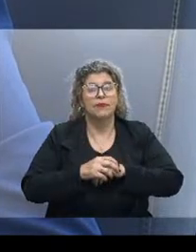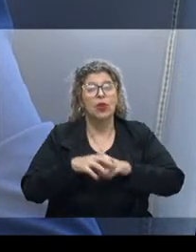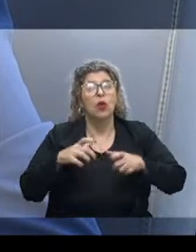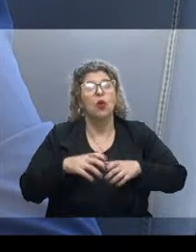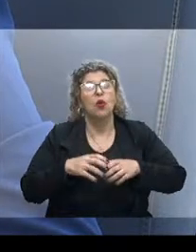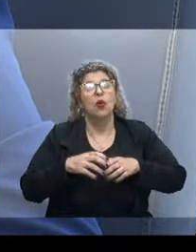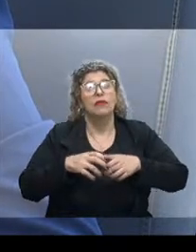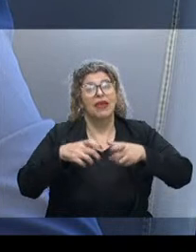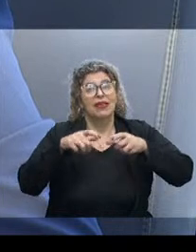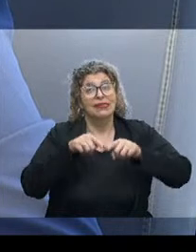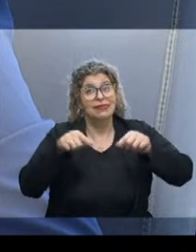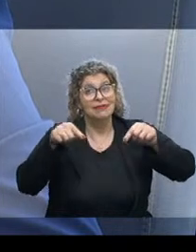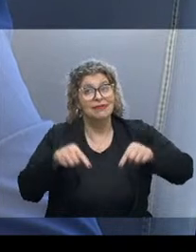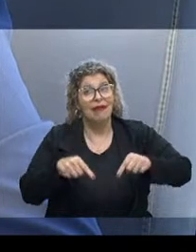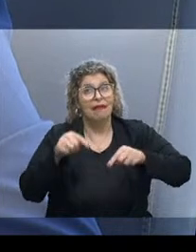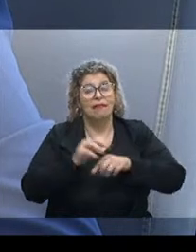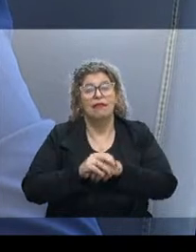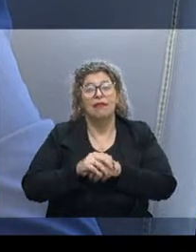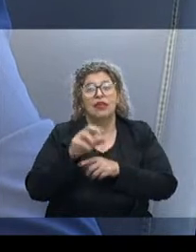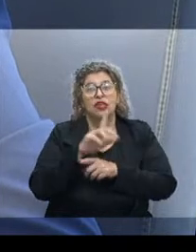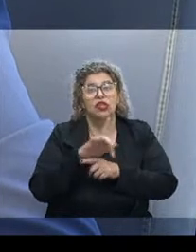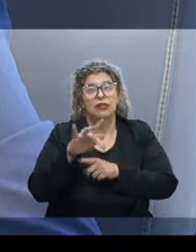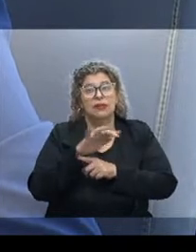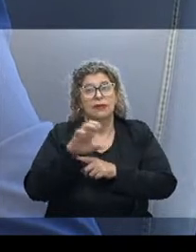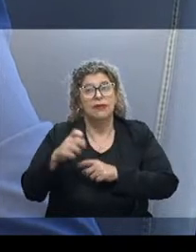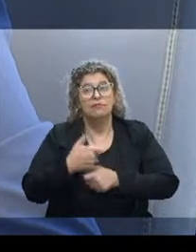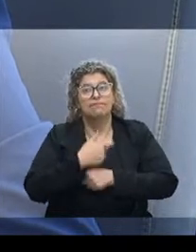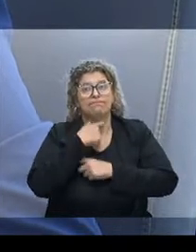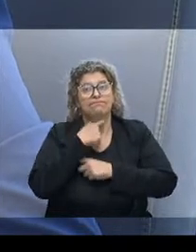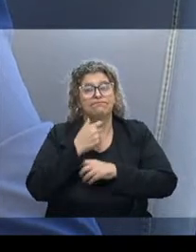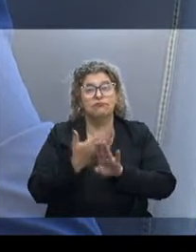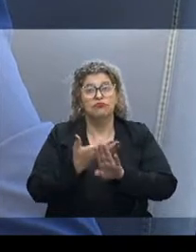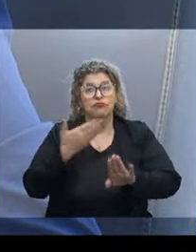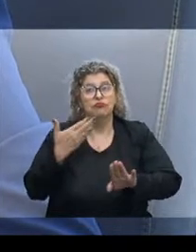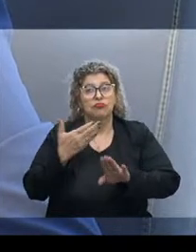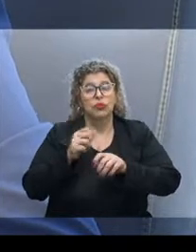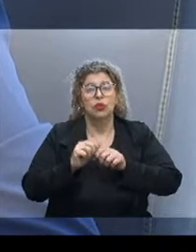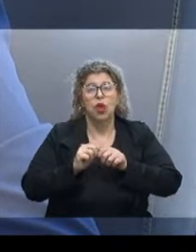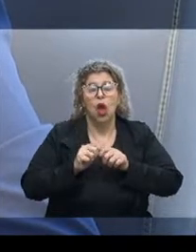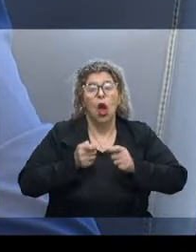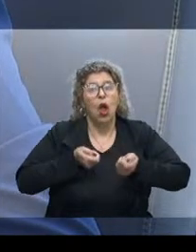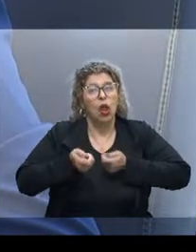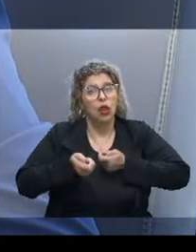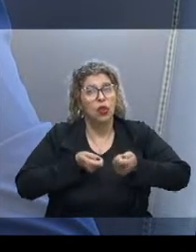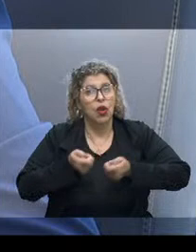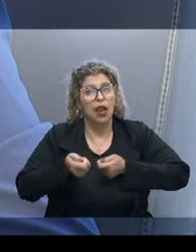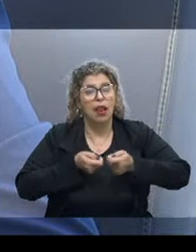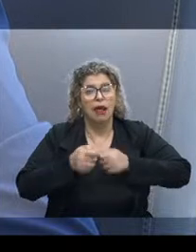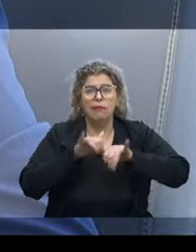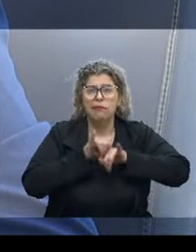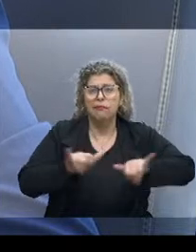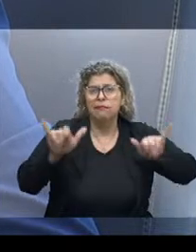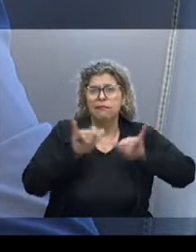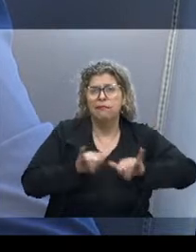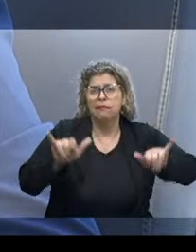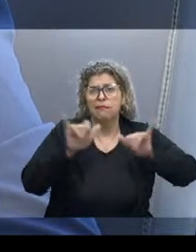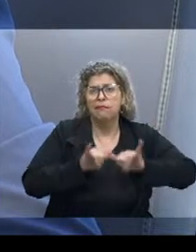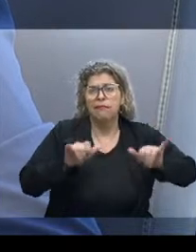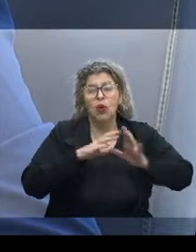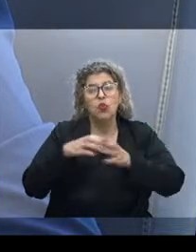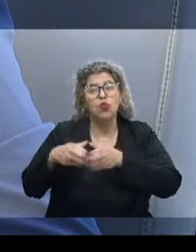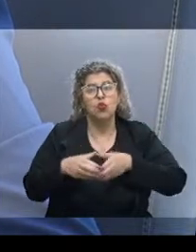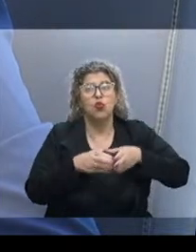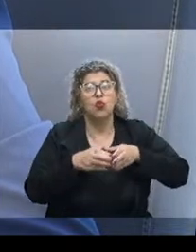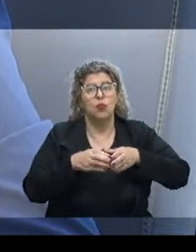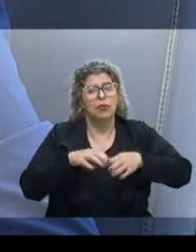gabinete de crise, com todas as preocupações do distanciamento controlado, das campanhas, dos trabalhos conjuntos que